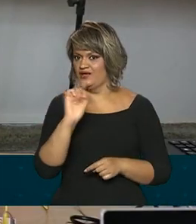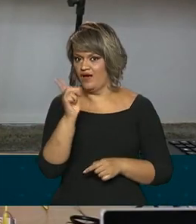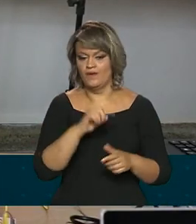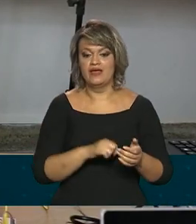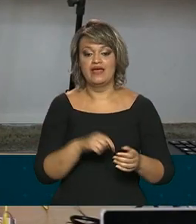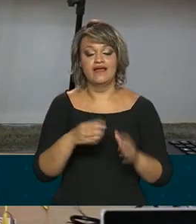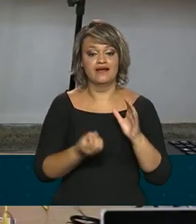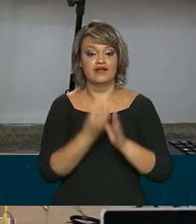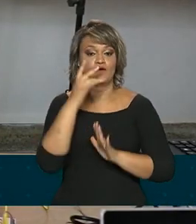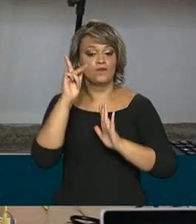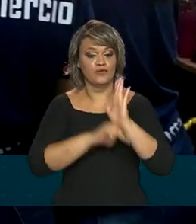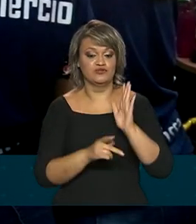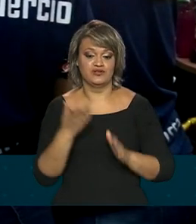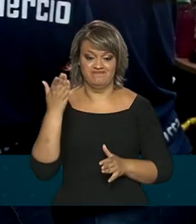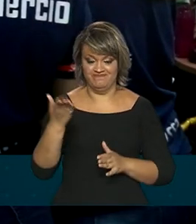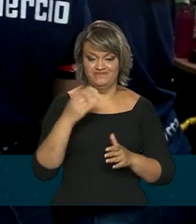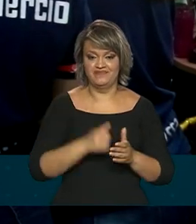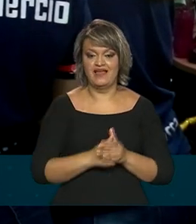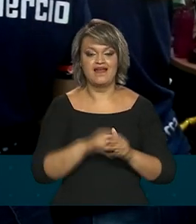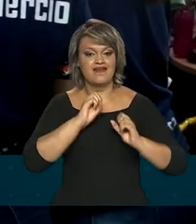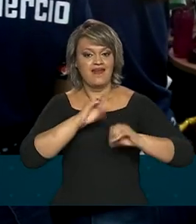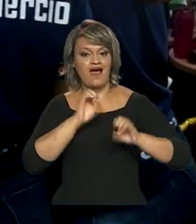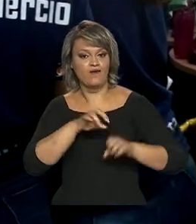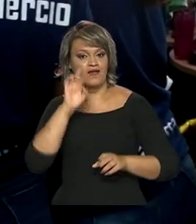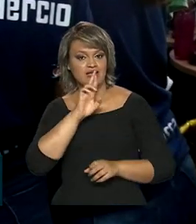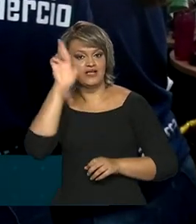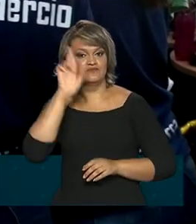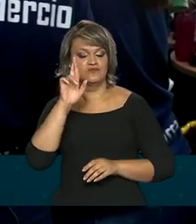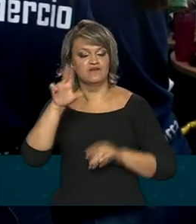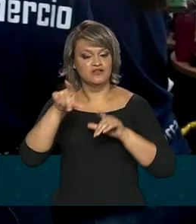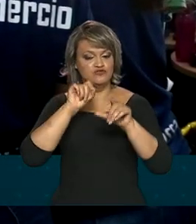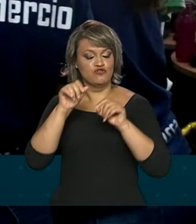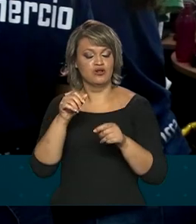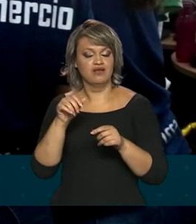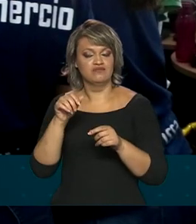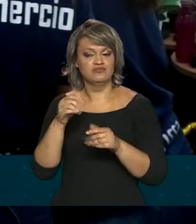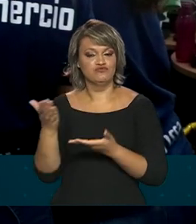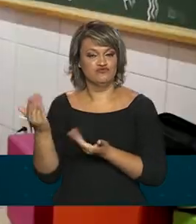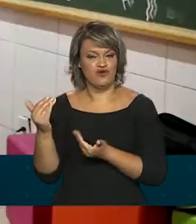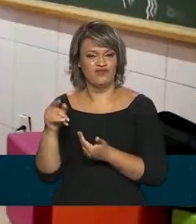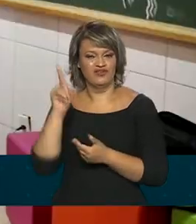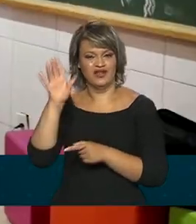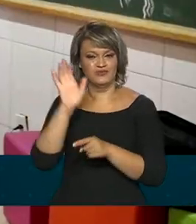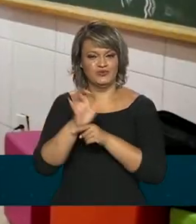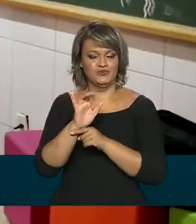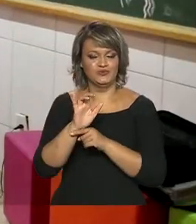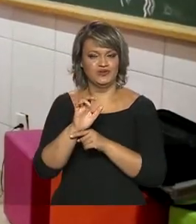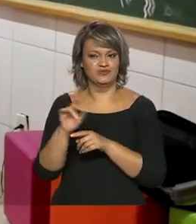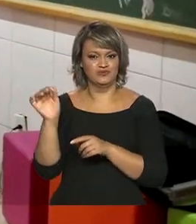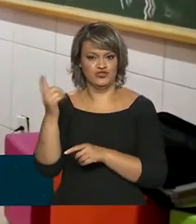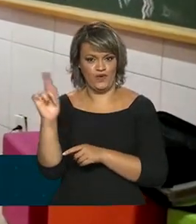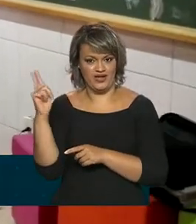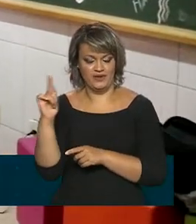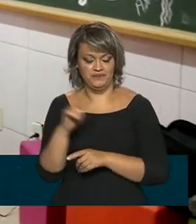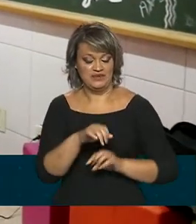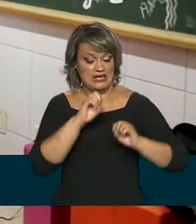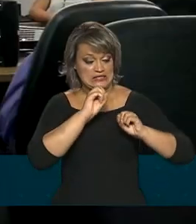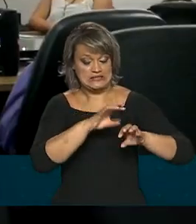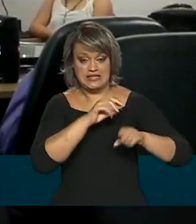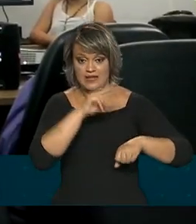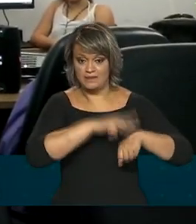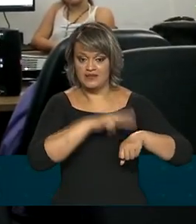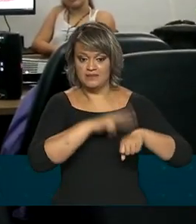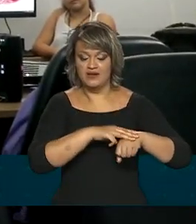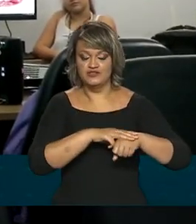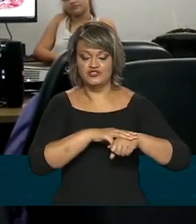Ele criou o projeto MATICS. Nas aulas que ministra os jovens no Instituto Federal Goiano, transforma o ensino da matemática